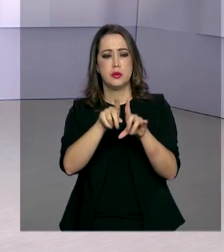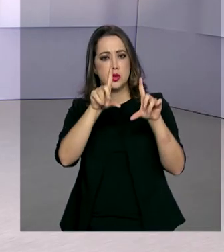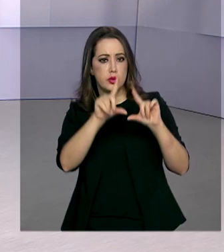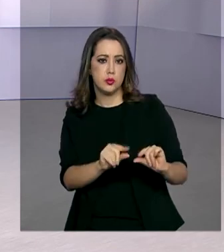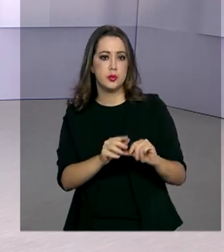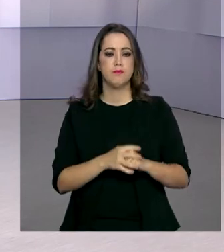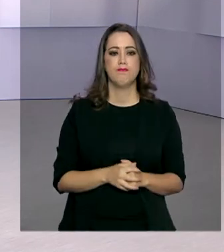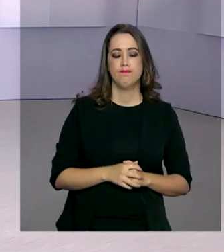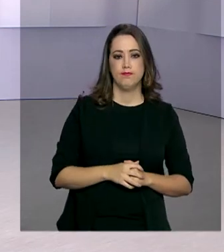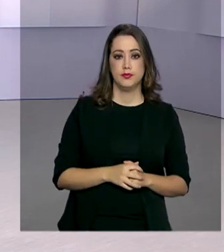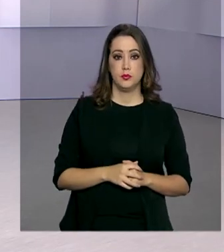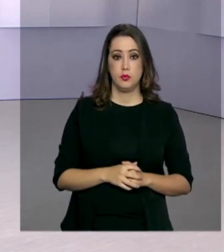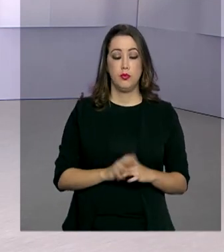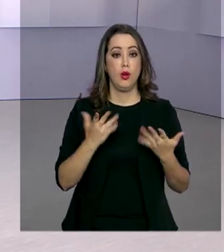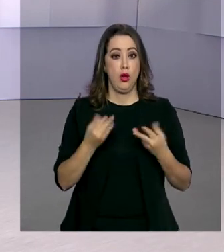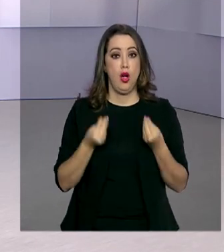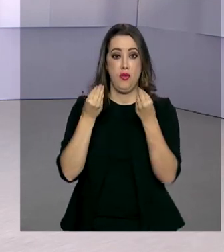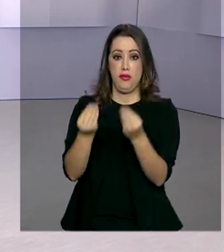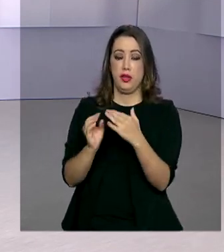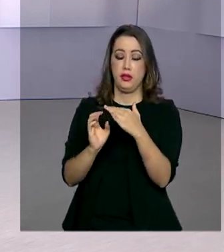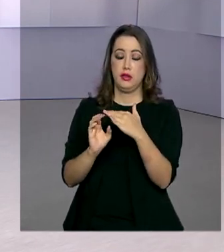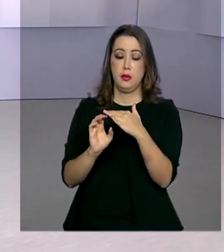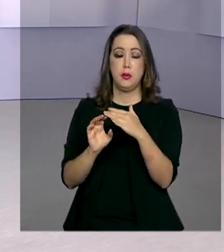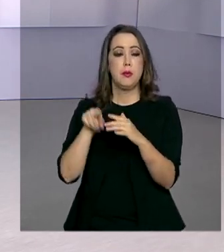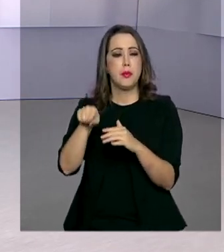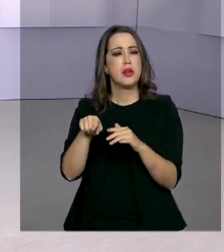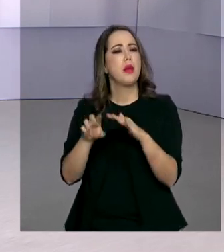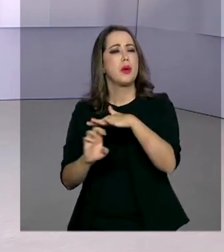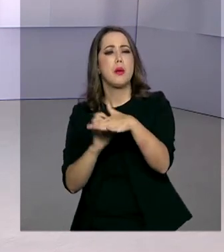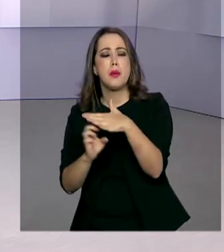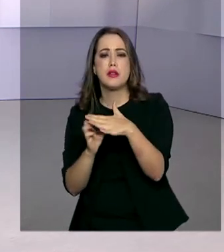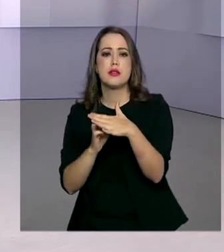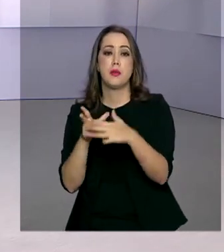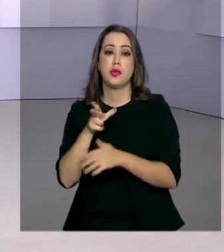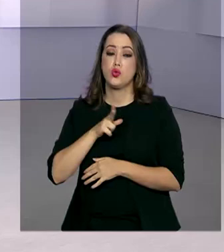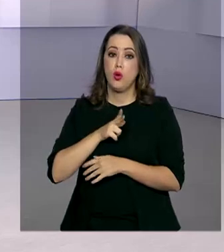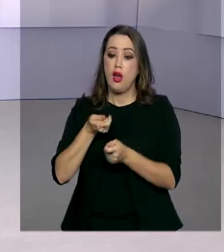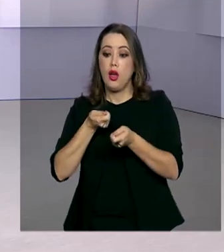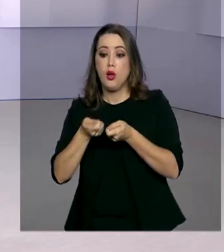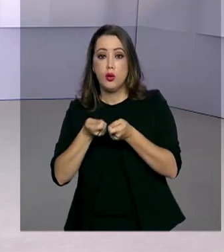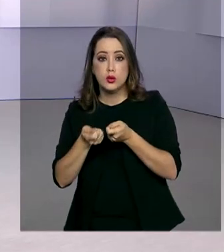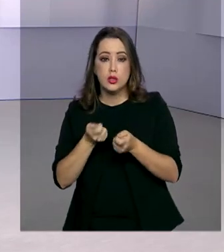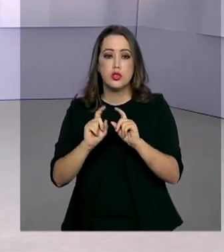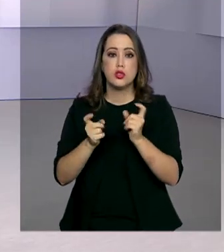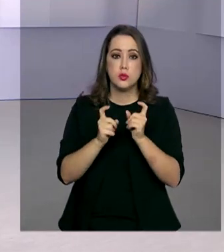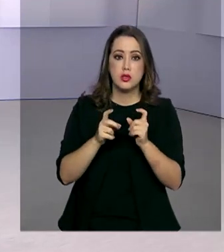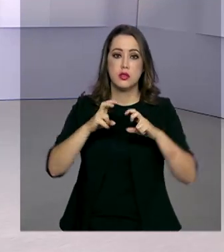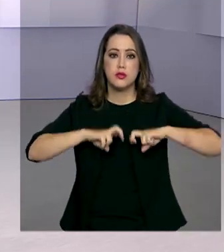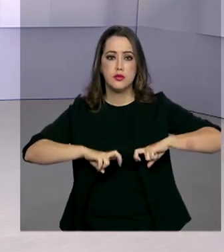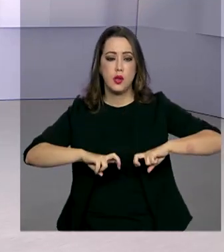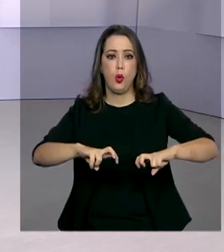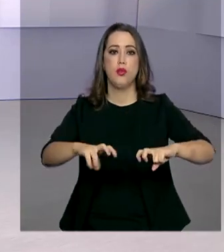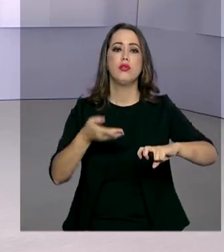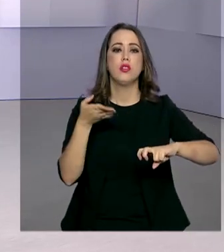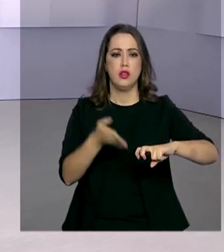A concessão para a iniciativa privada da Malha Ferroviária Paulista foi renovada esta semana por mais 30 anos. A